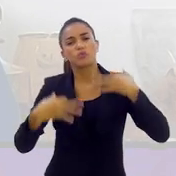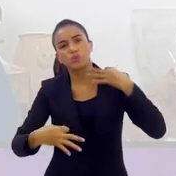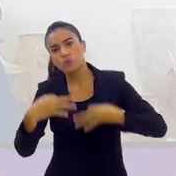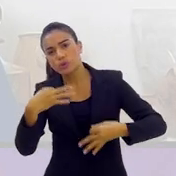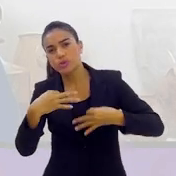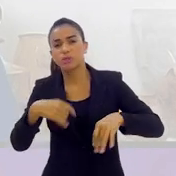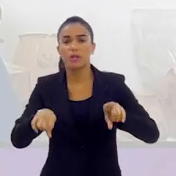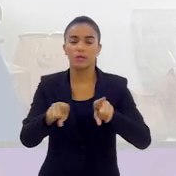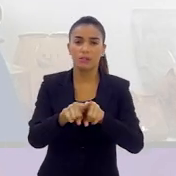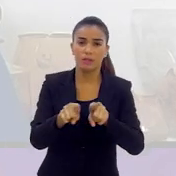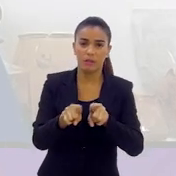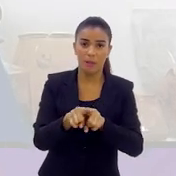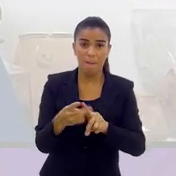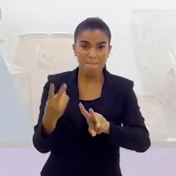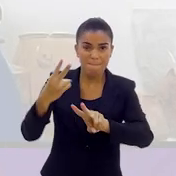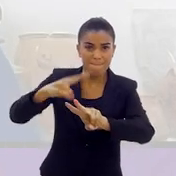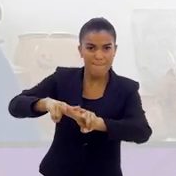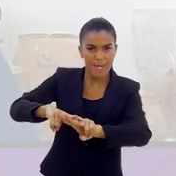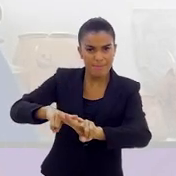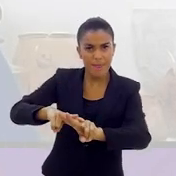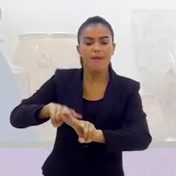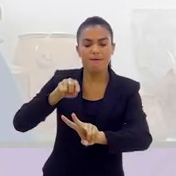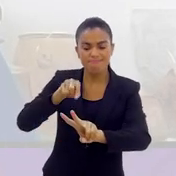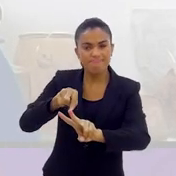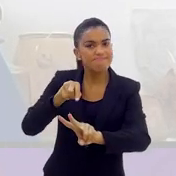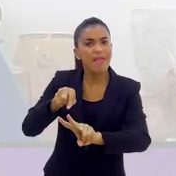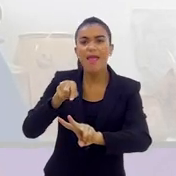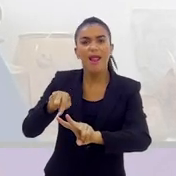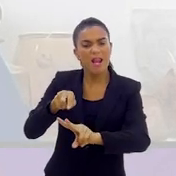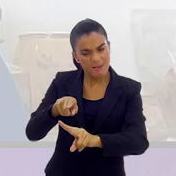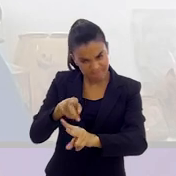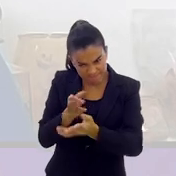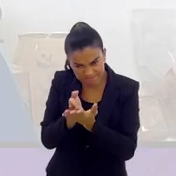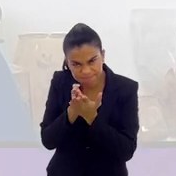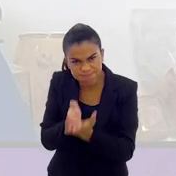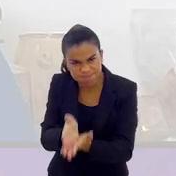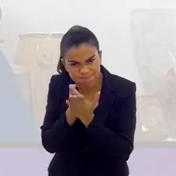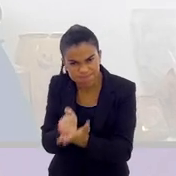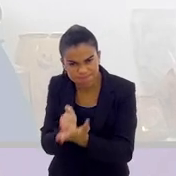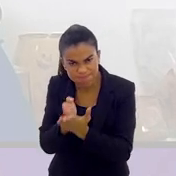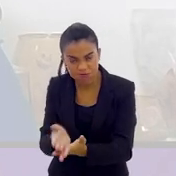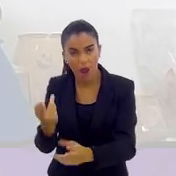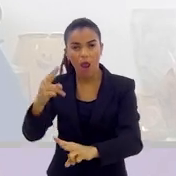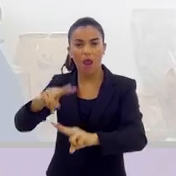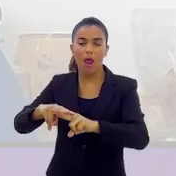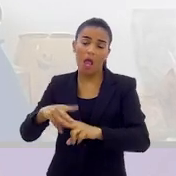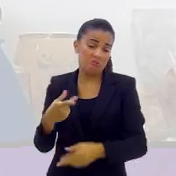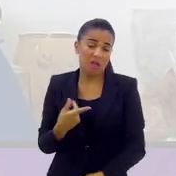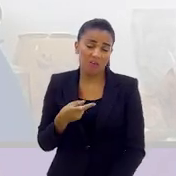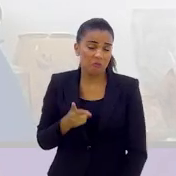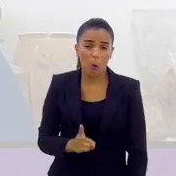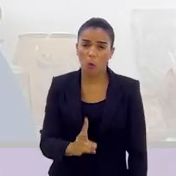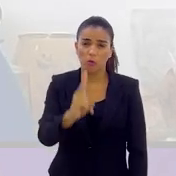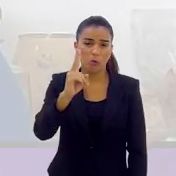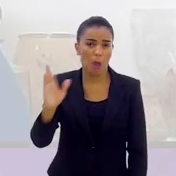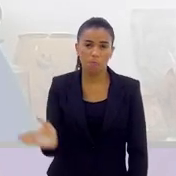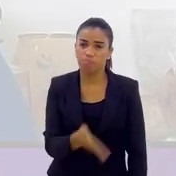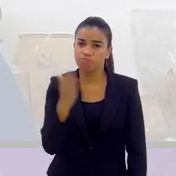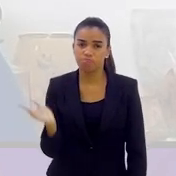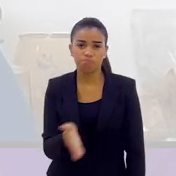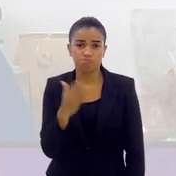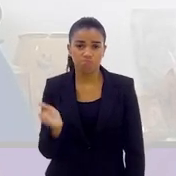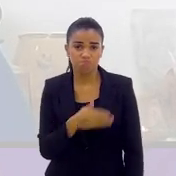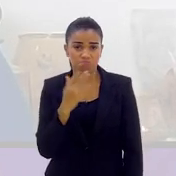do judiciário, de prender o cara e fazer o cara cumprir, as coisas vão continuar acontecendo. Porque,